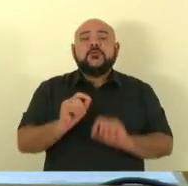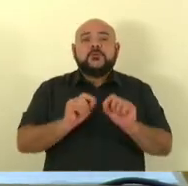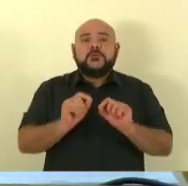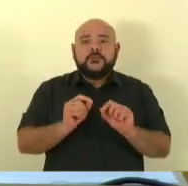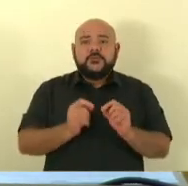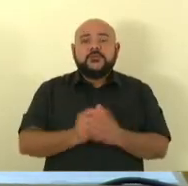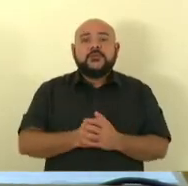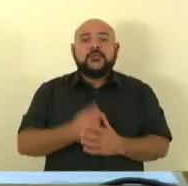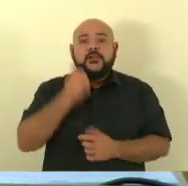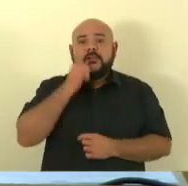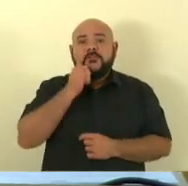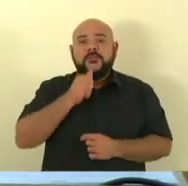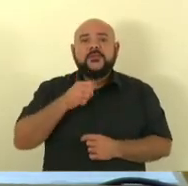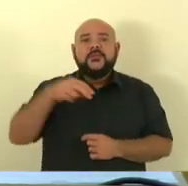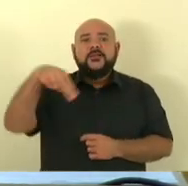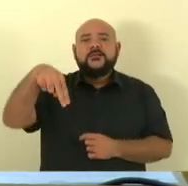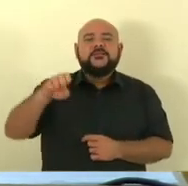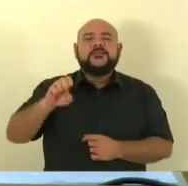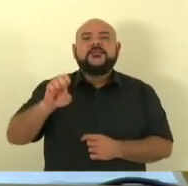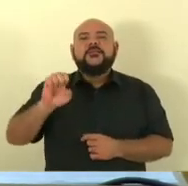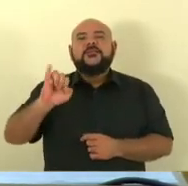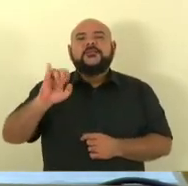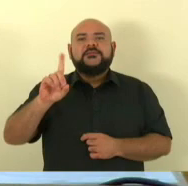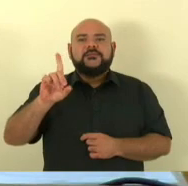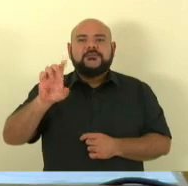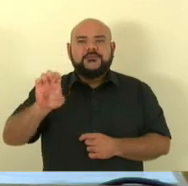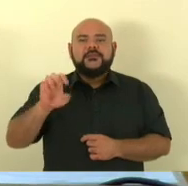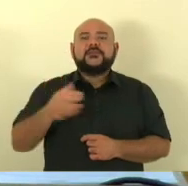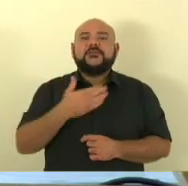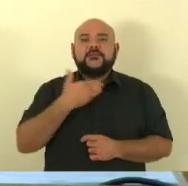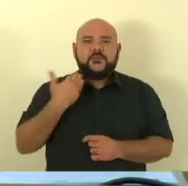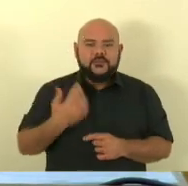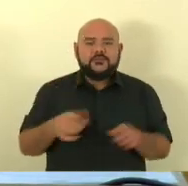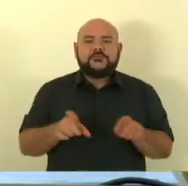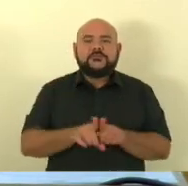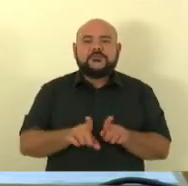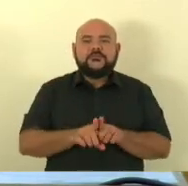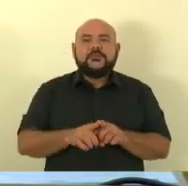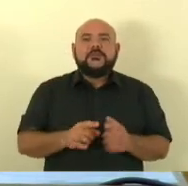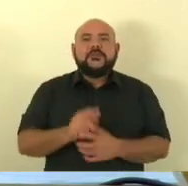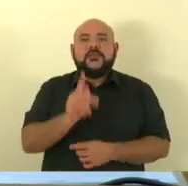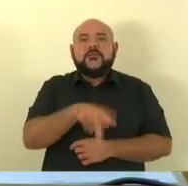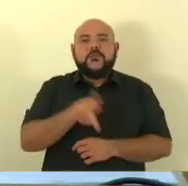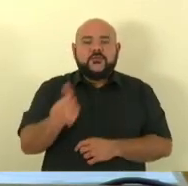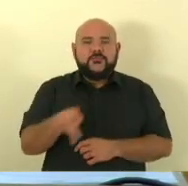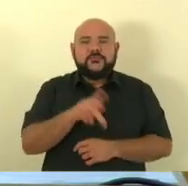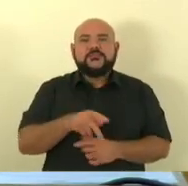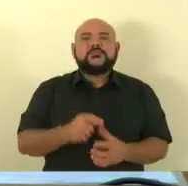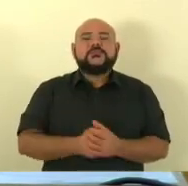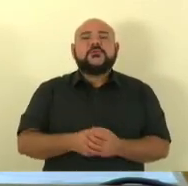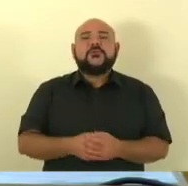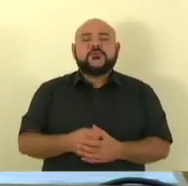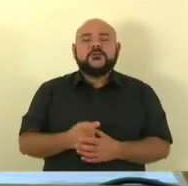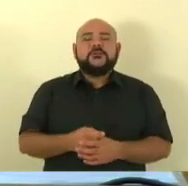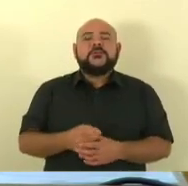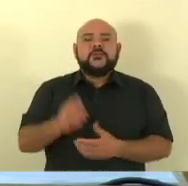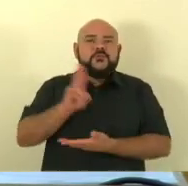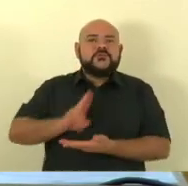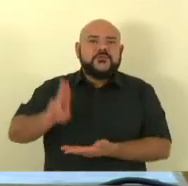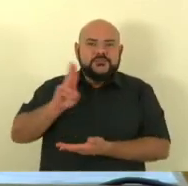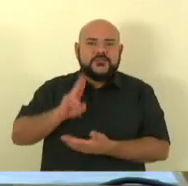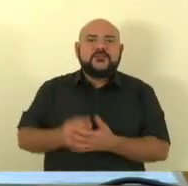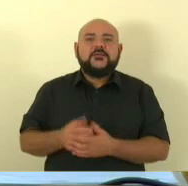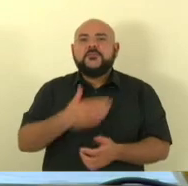da senhora Neide Maria Cordeiro Lucas, professora universitária que faleceu